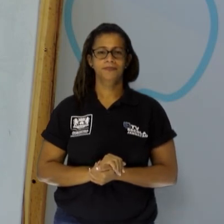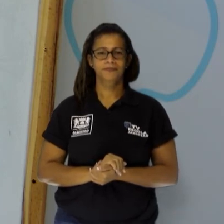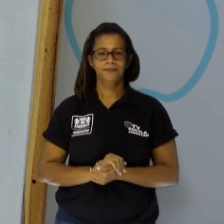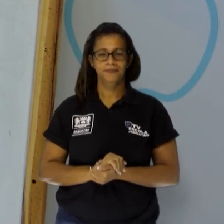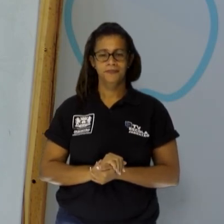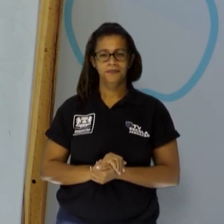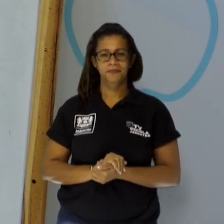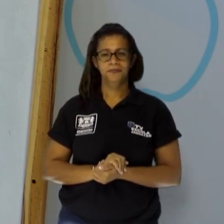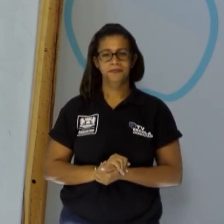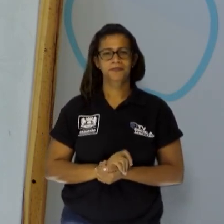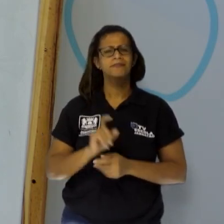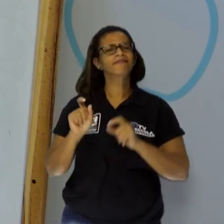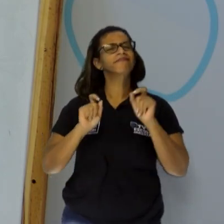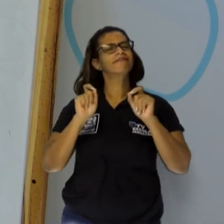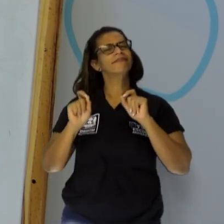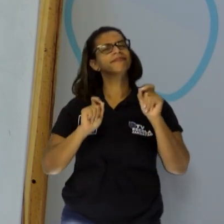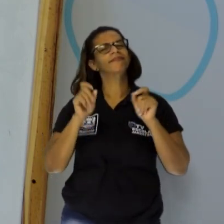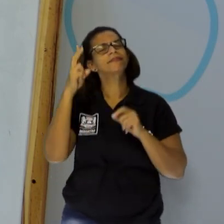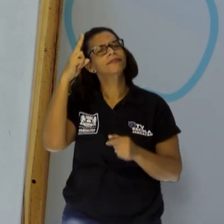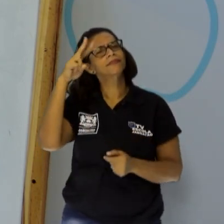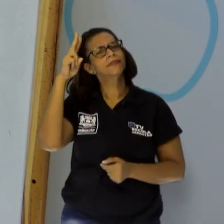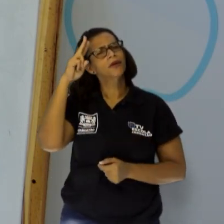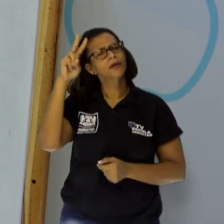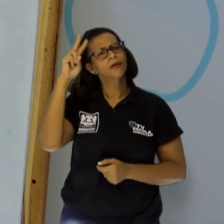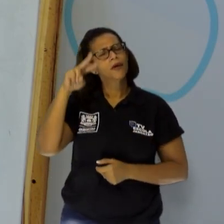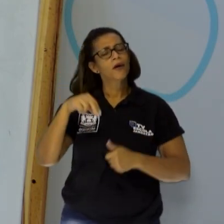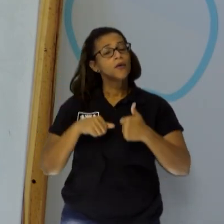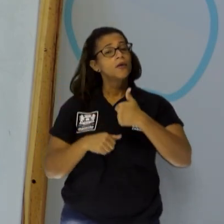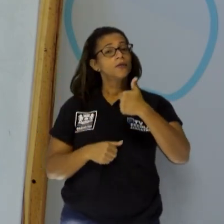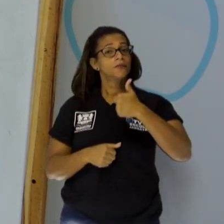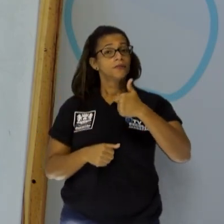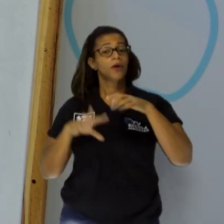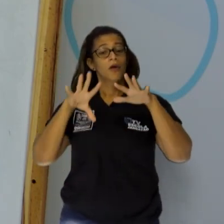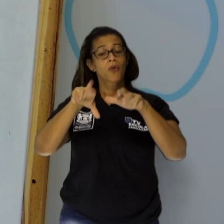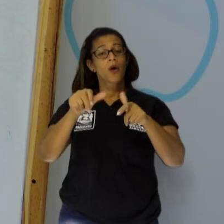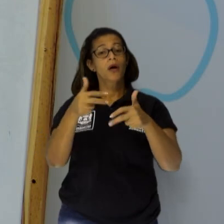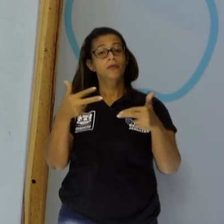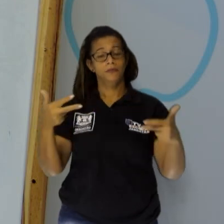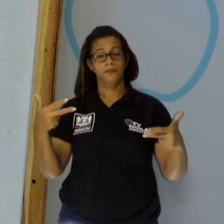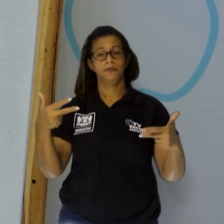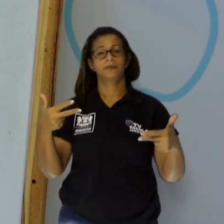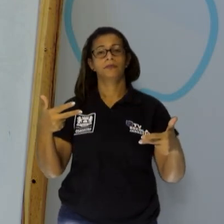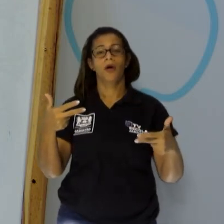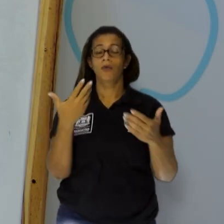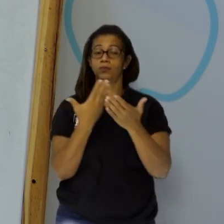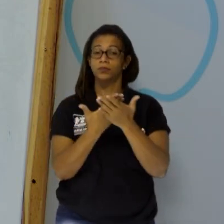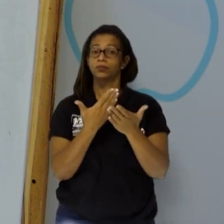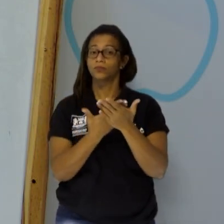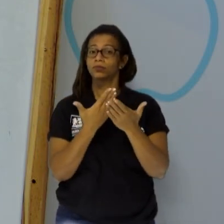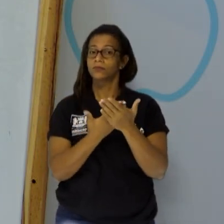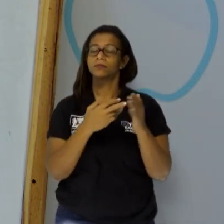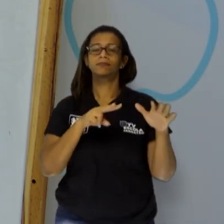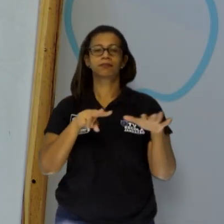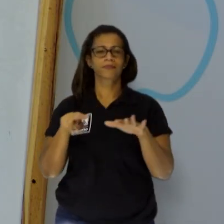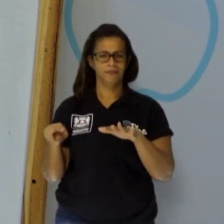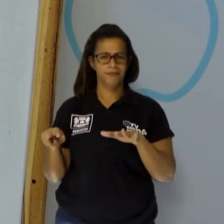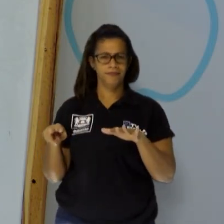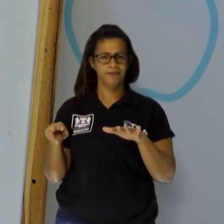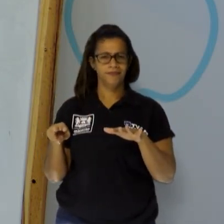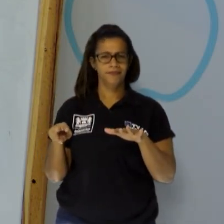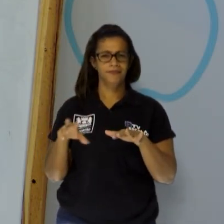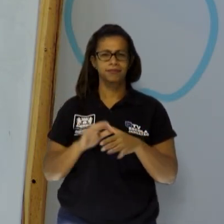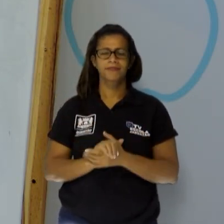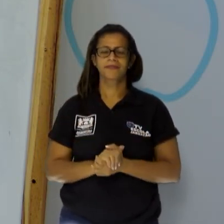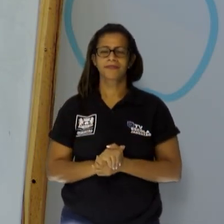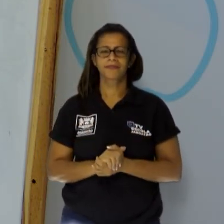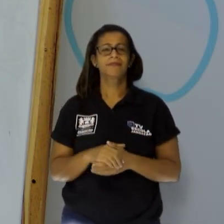Quem é que lembra qual foi o primeiro animal que trabalhamos esta semana? Quem consegue lembrar? Vou pegar ela aqui. Zum, zum,